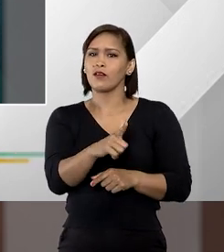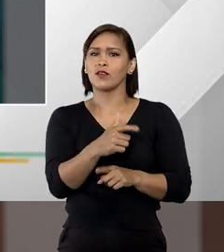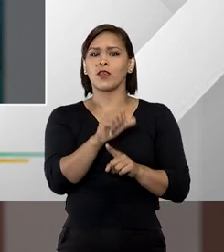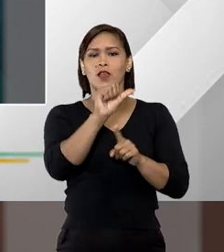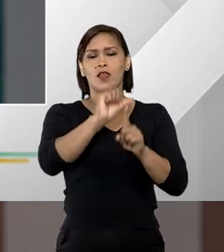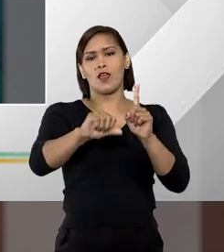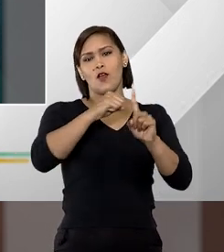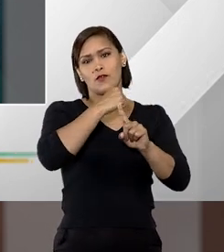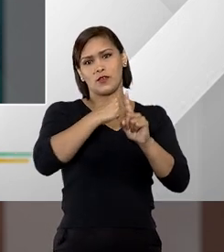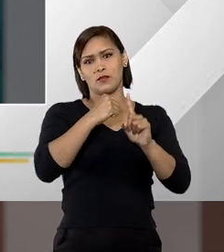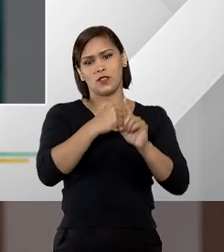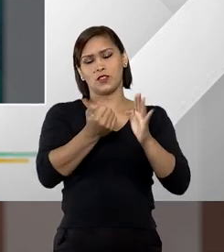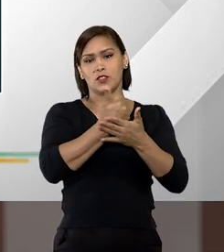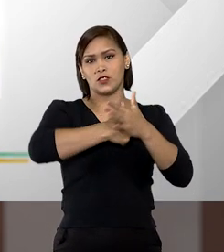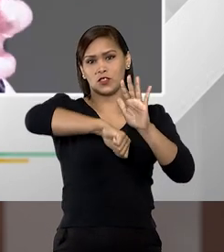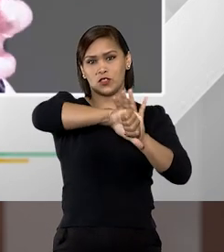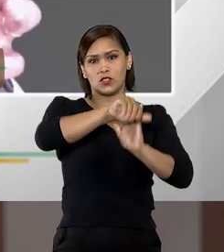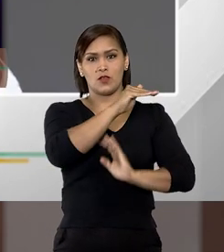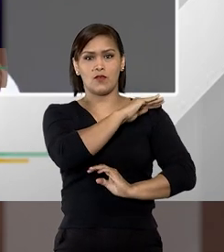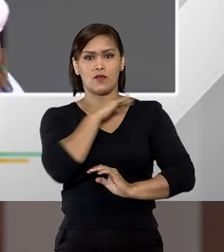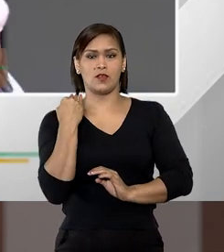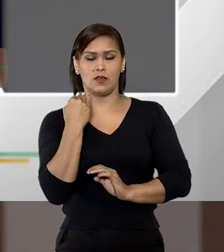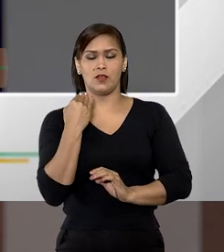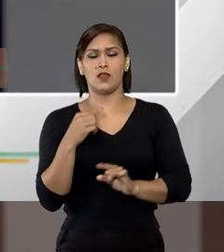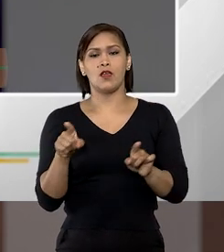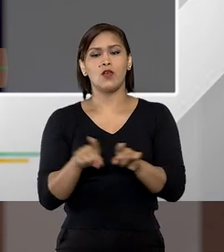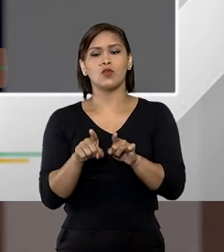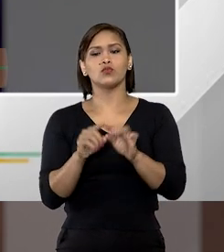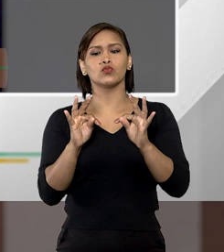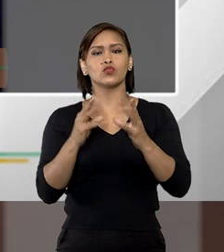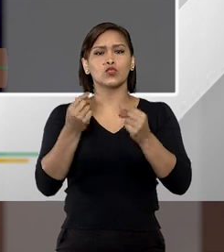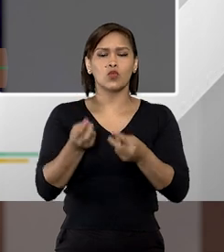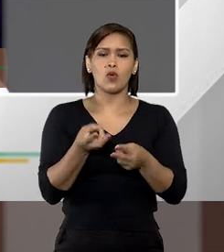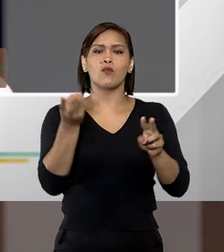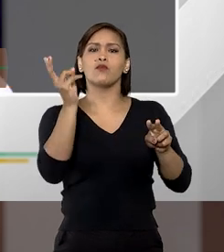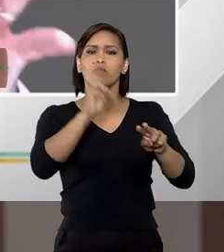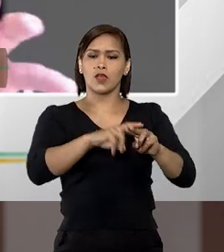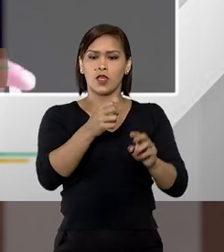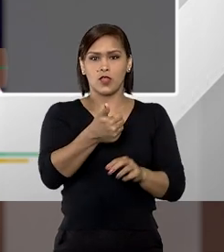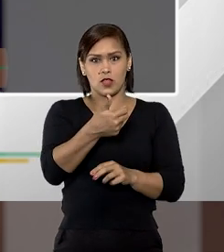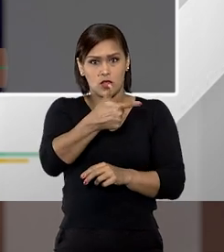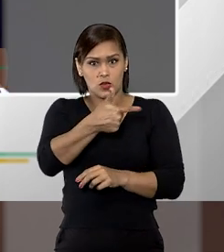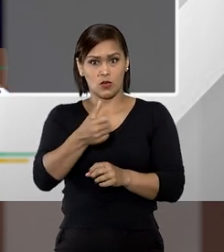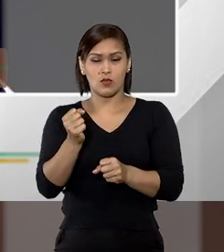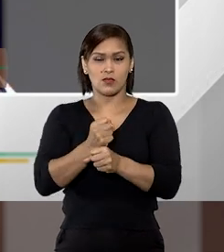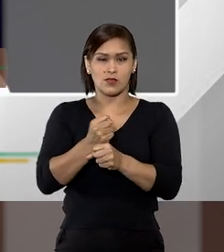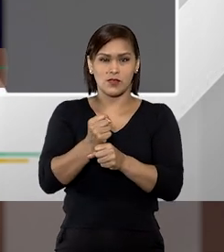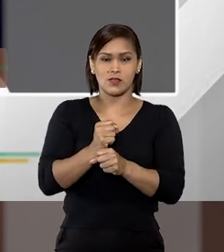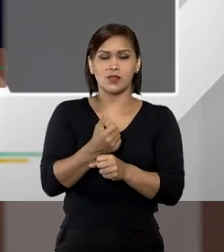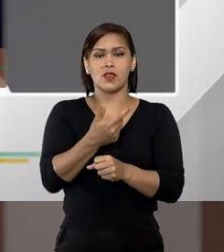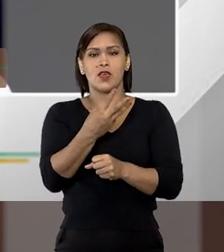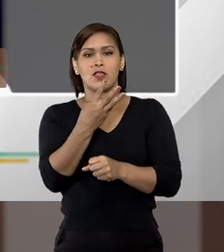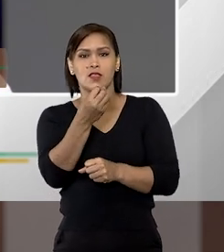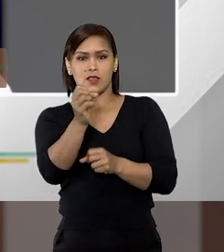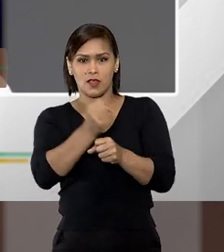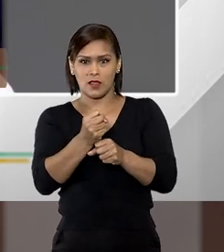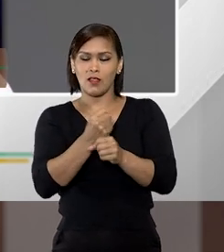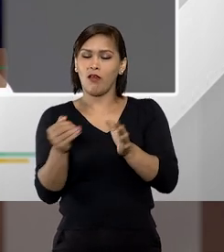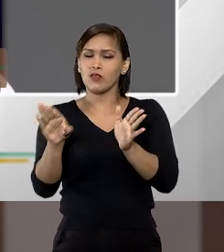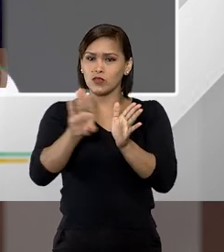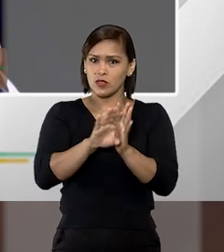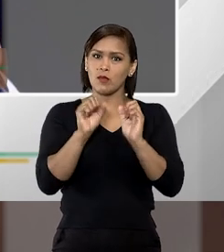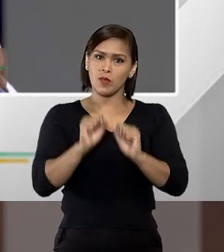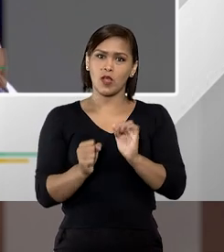feminicídio e o homicídio qualificado. Ombos são apenados com pena de reclusão de 12 a 30 anos. Lembrando que o